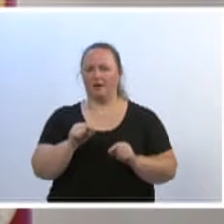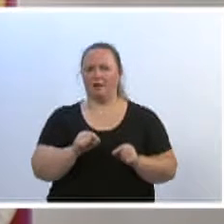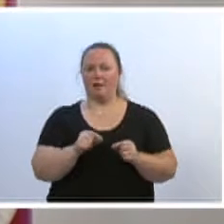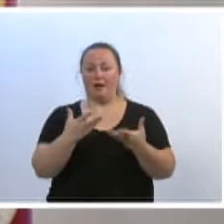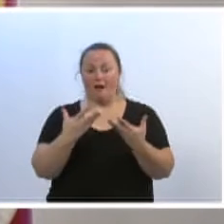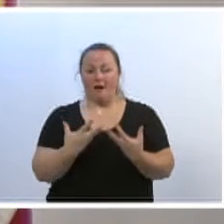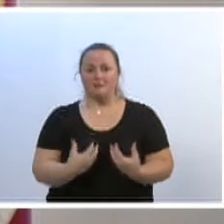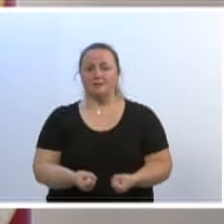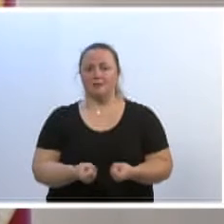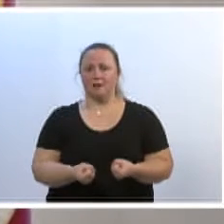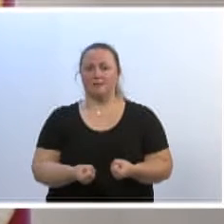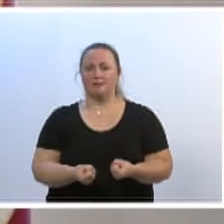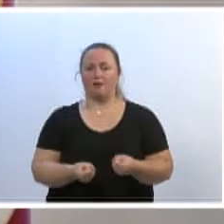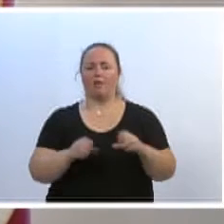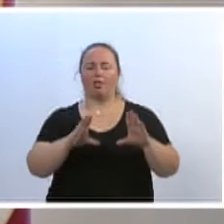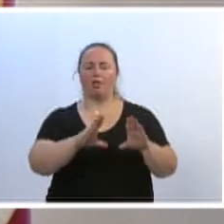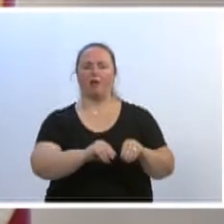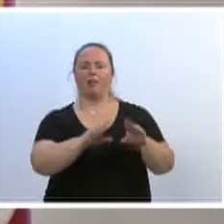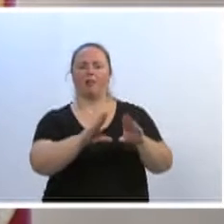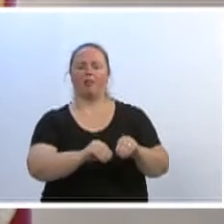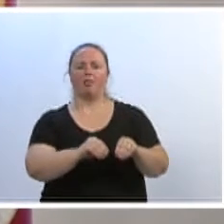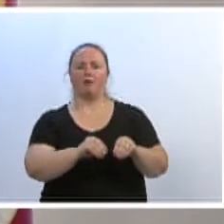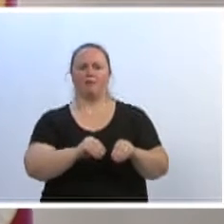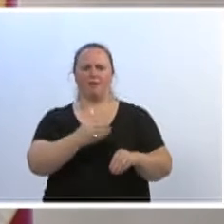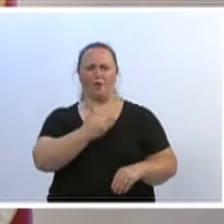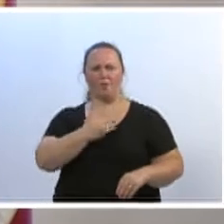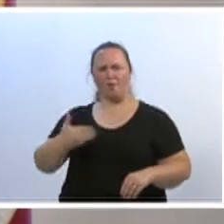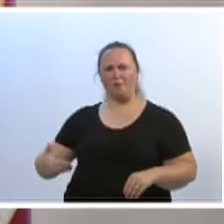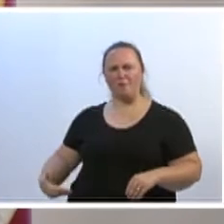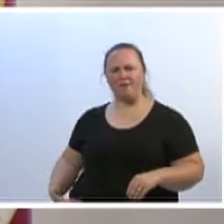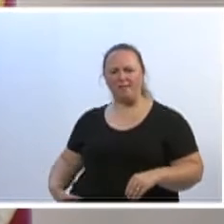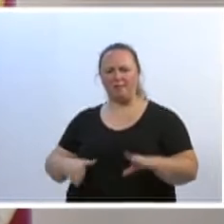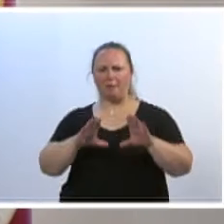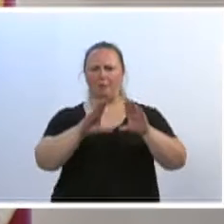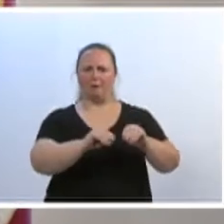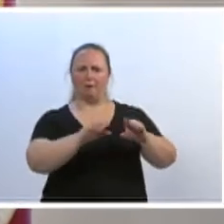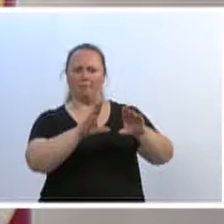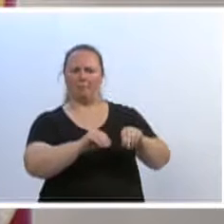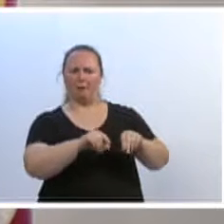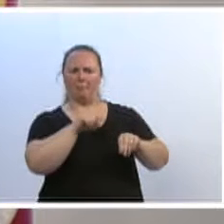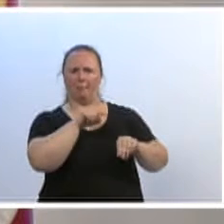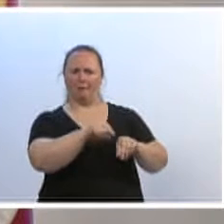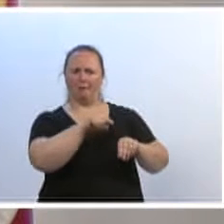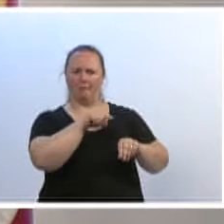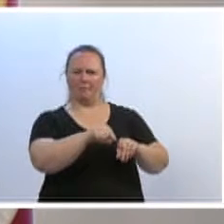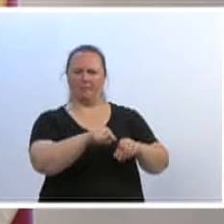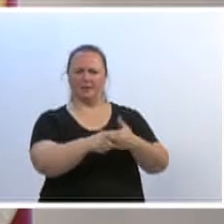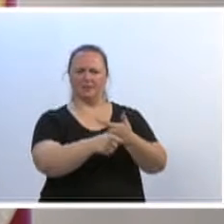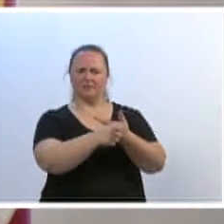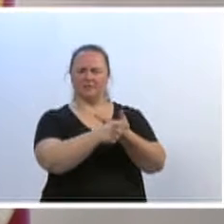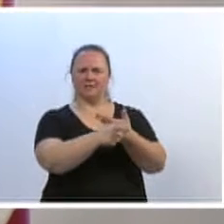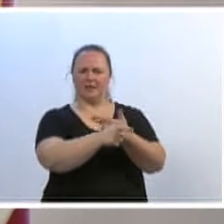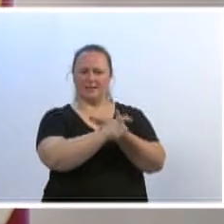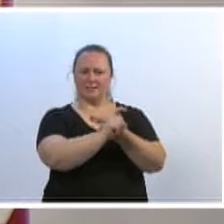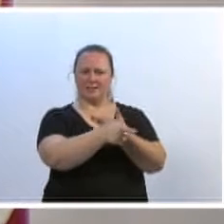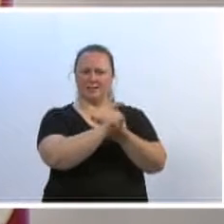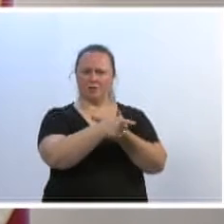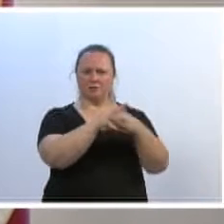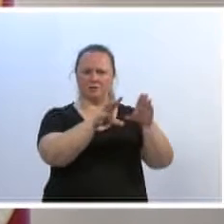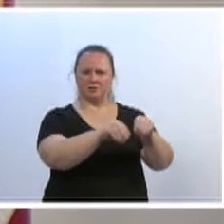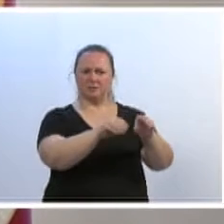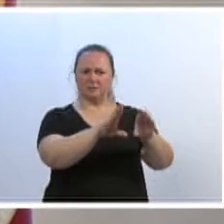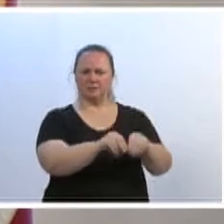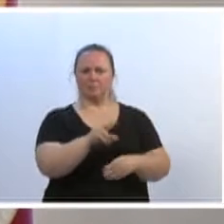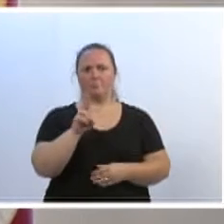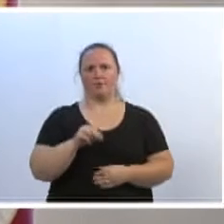admitir a interferência do Estado no seio familiar, na educação dos filhos. Eu não passei por